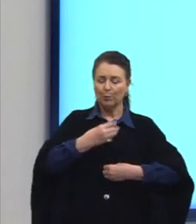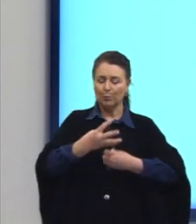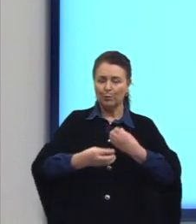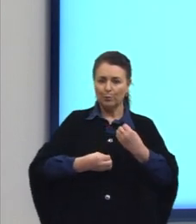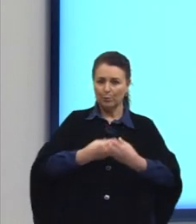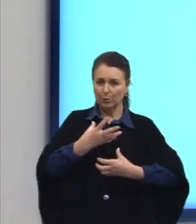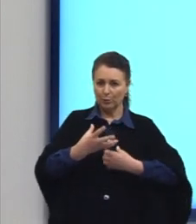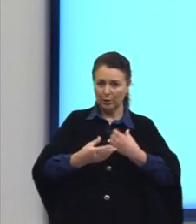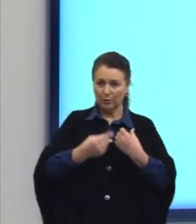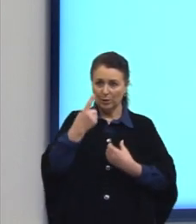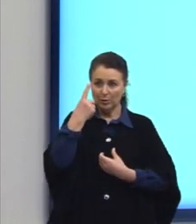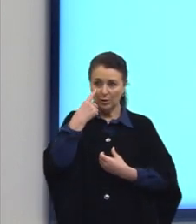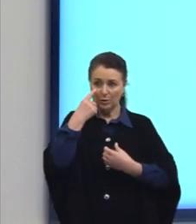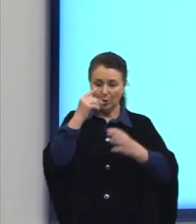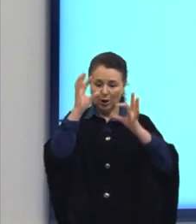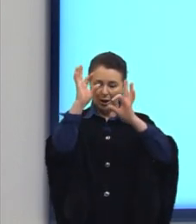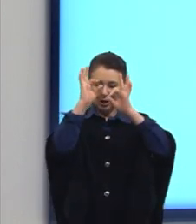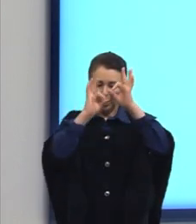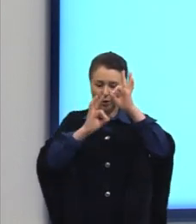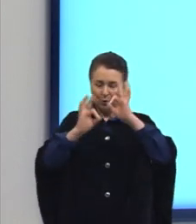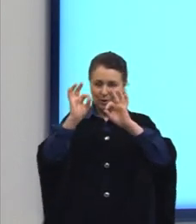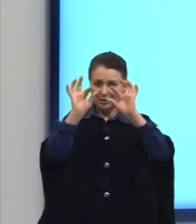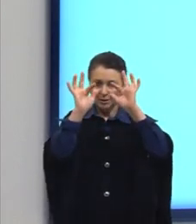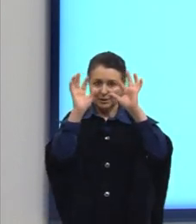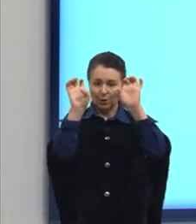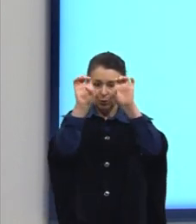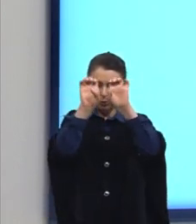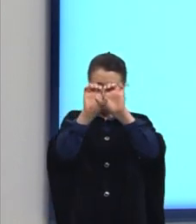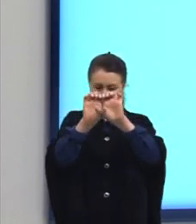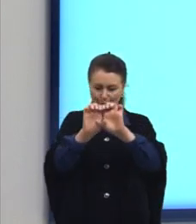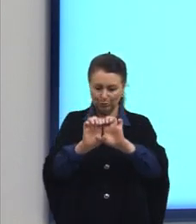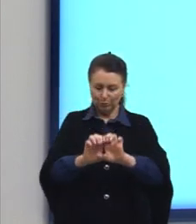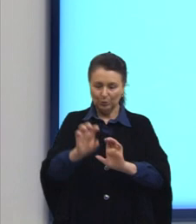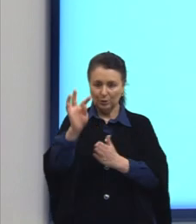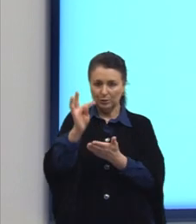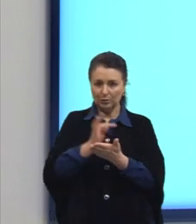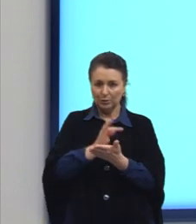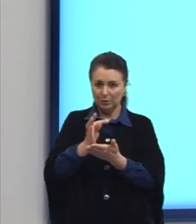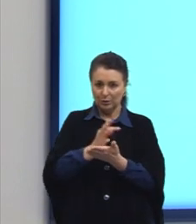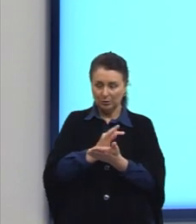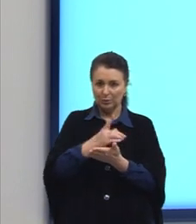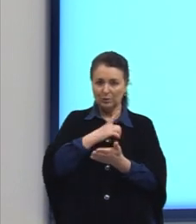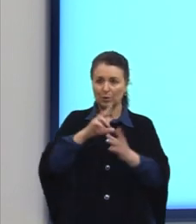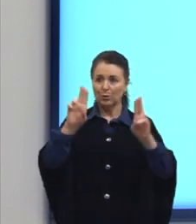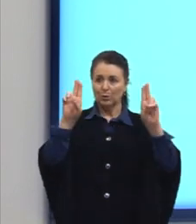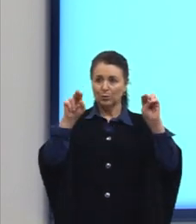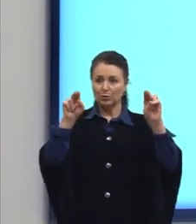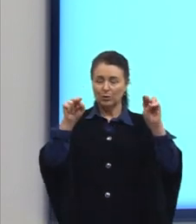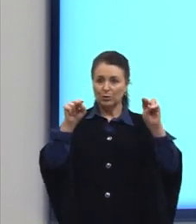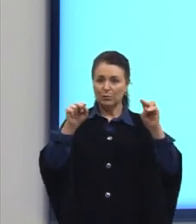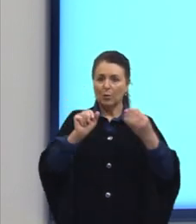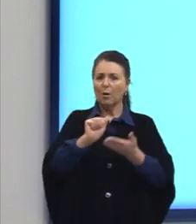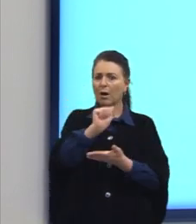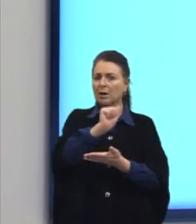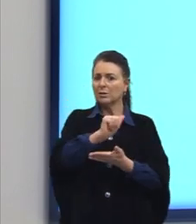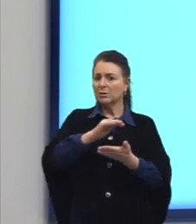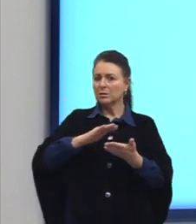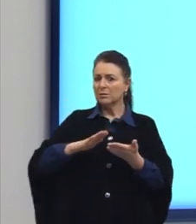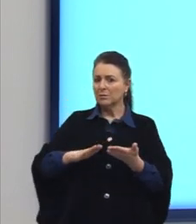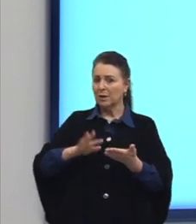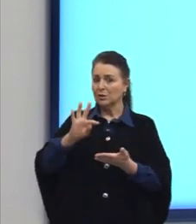gente consegue ver pela organização estrutural do nosso texto, que tem como título tarefa.